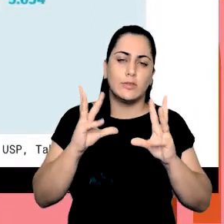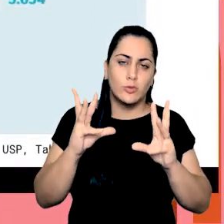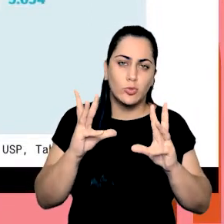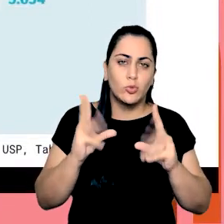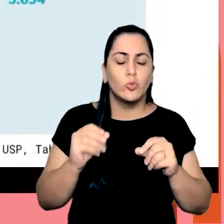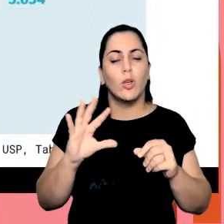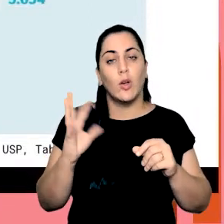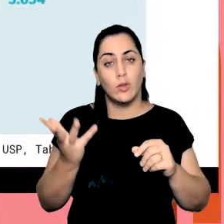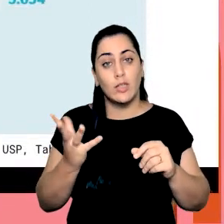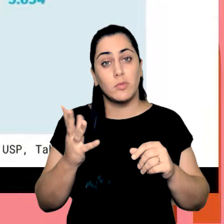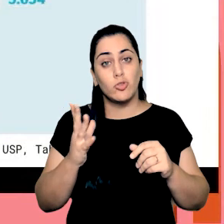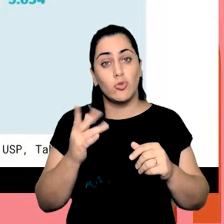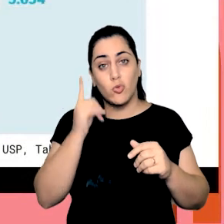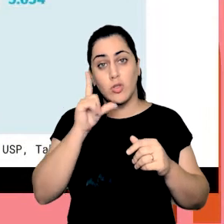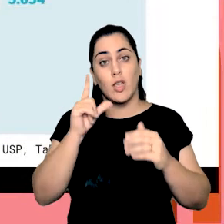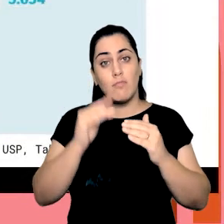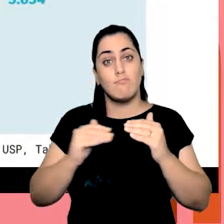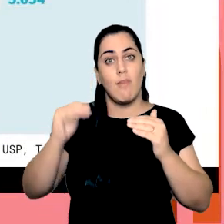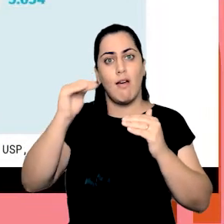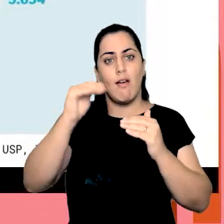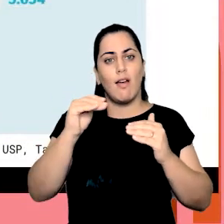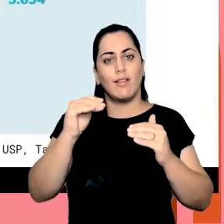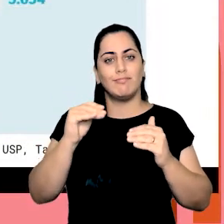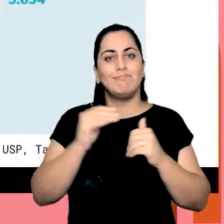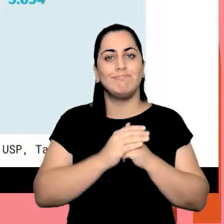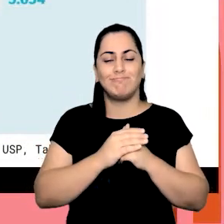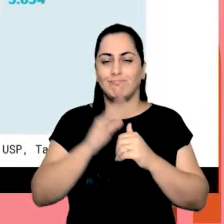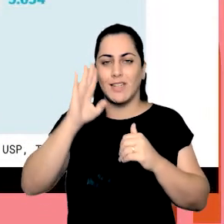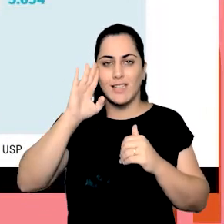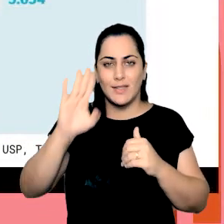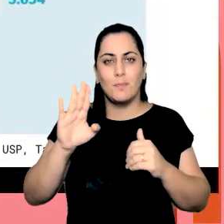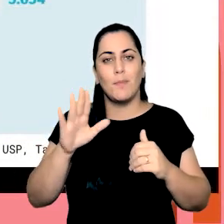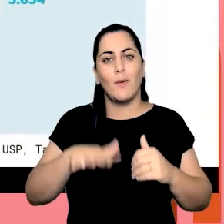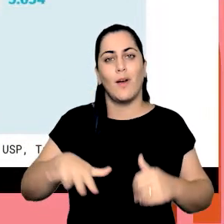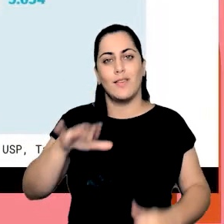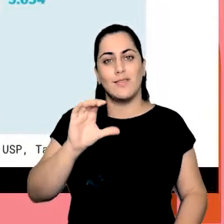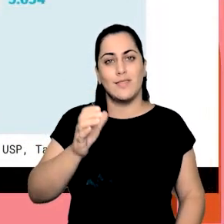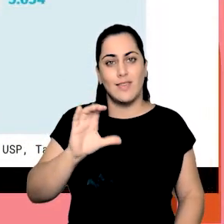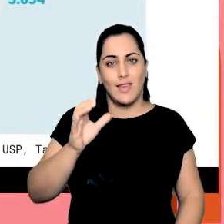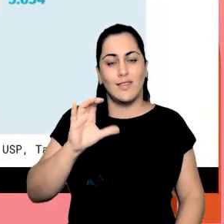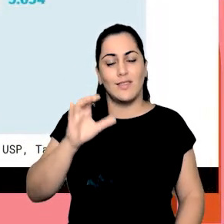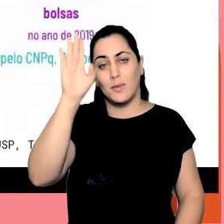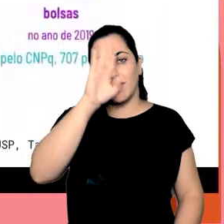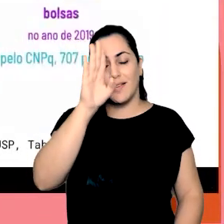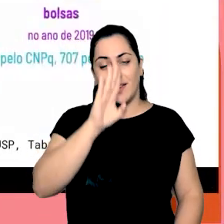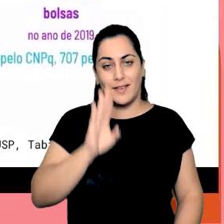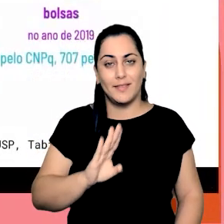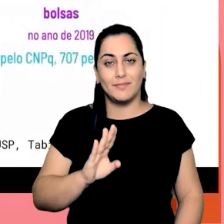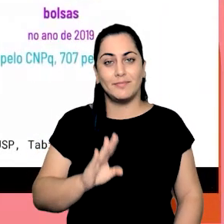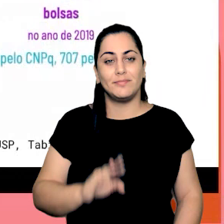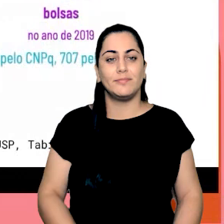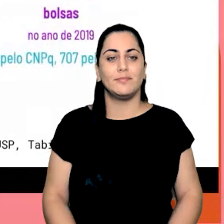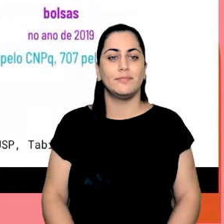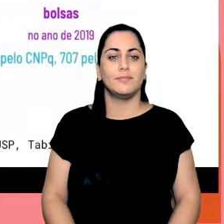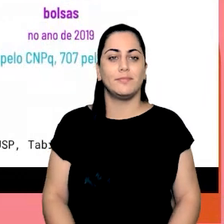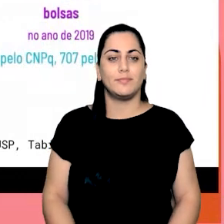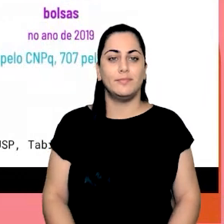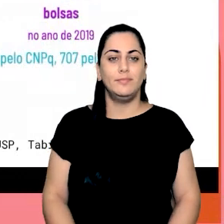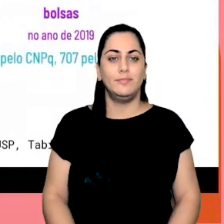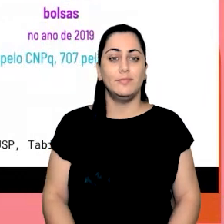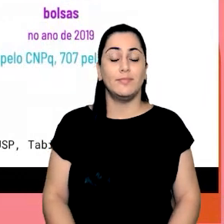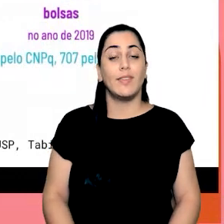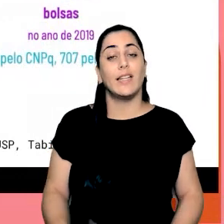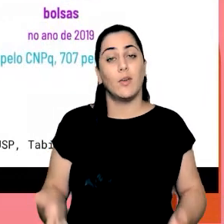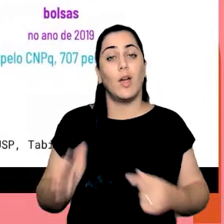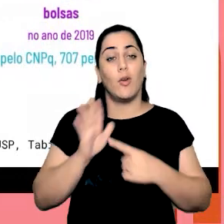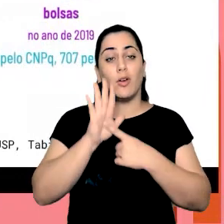situações, a gente está liderando também aqui na ponta, né, da ciência brasileira. E